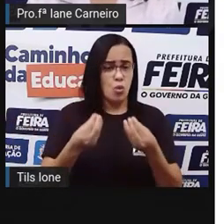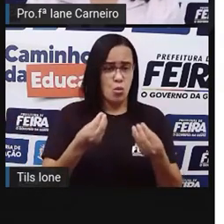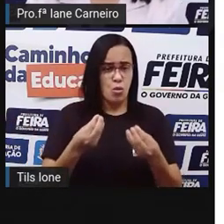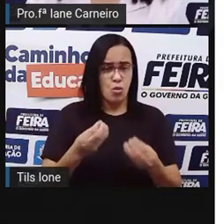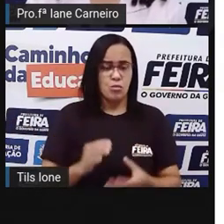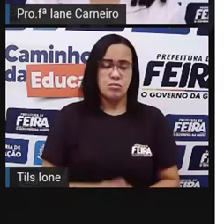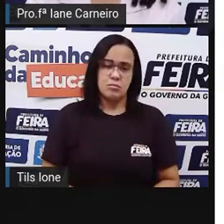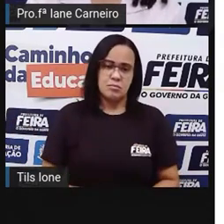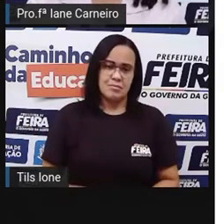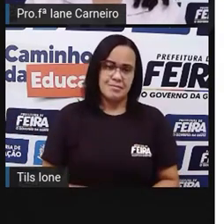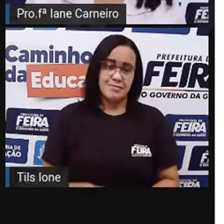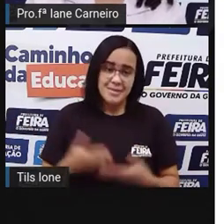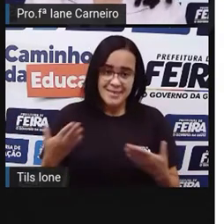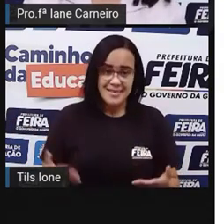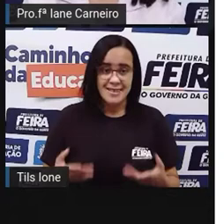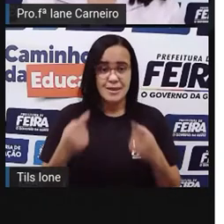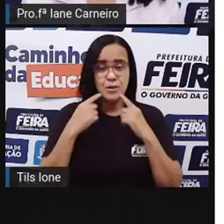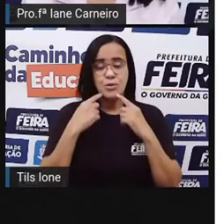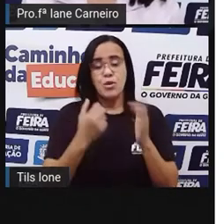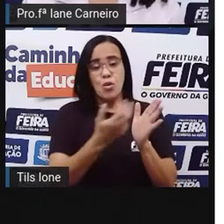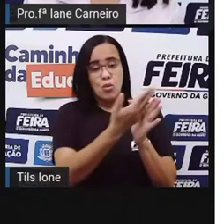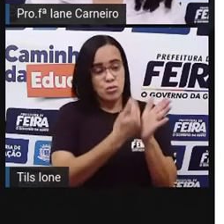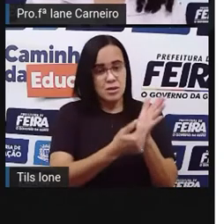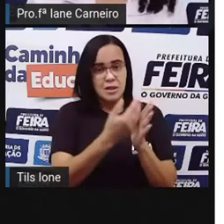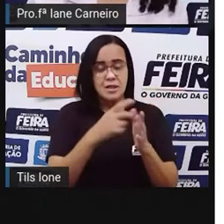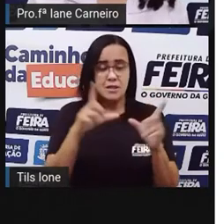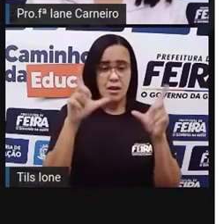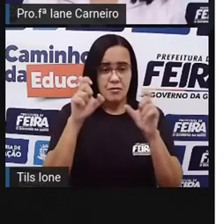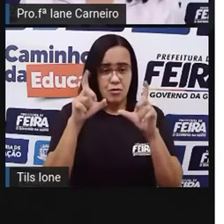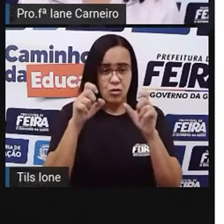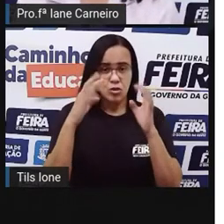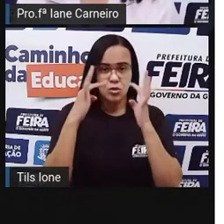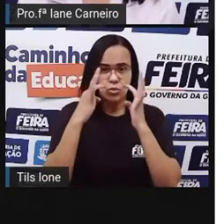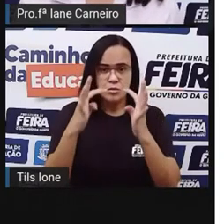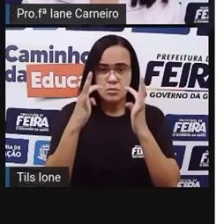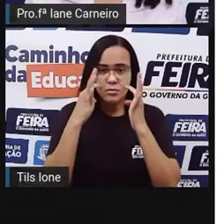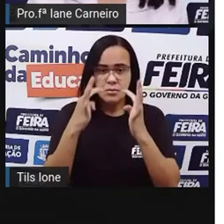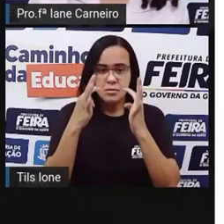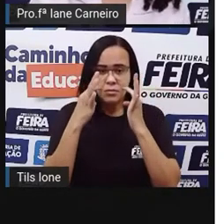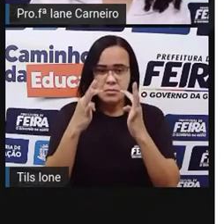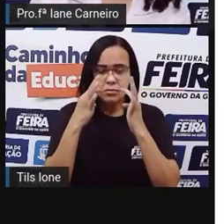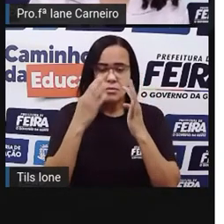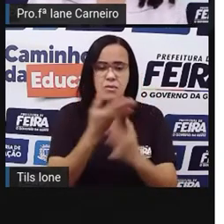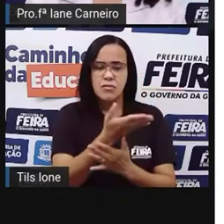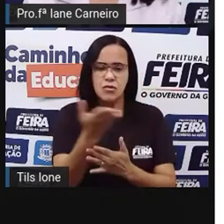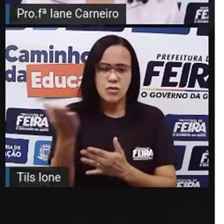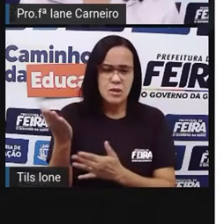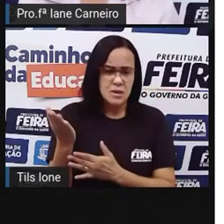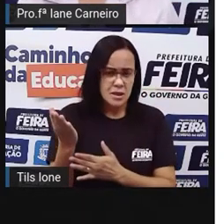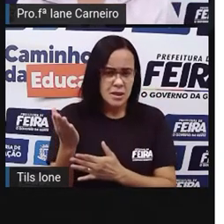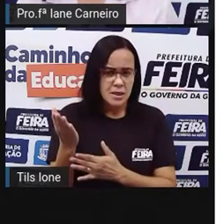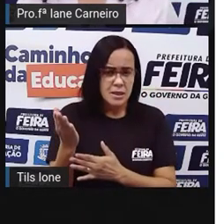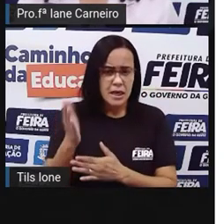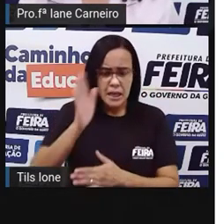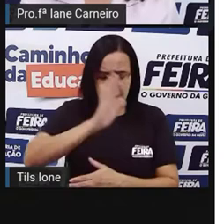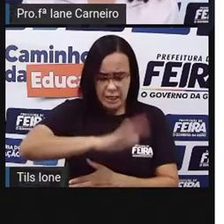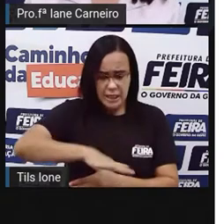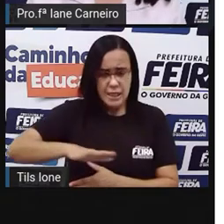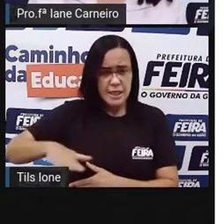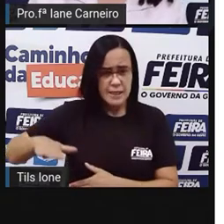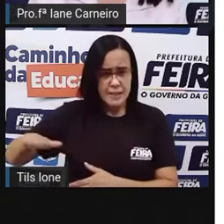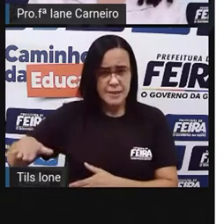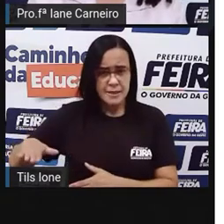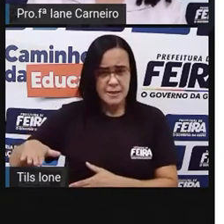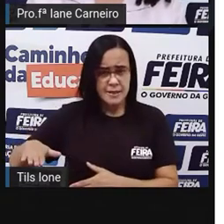observando agora essa imagem, né? Eu queria saber de vocês. Quantas crianças estão à frente da